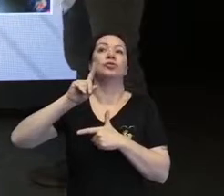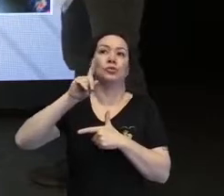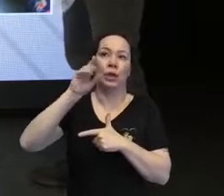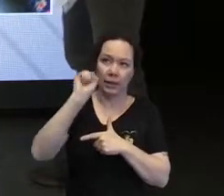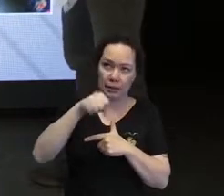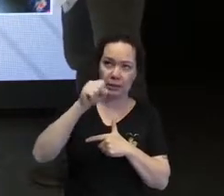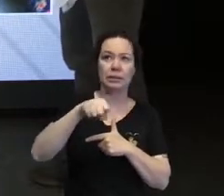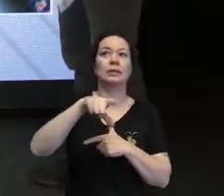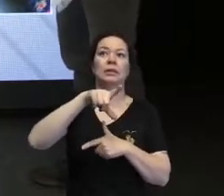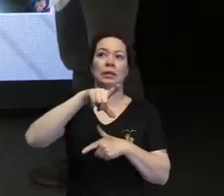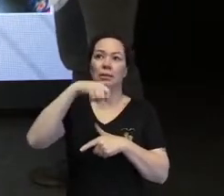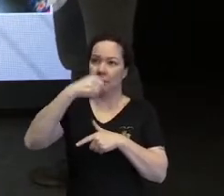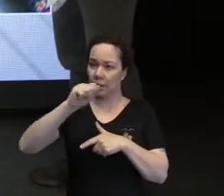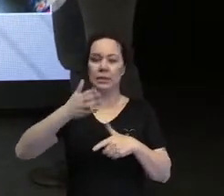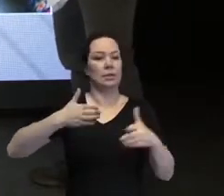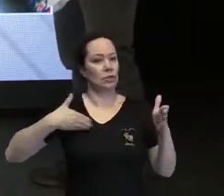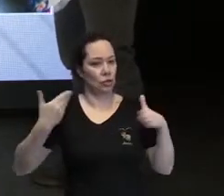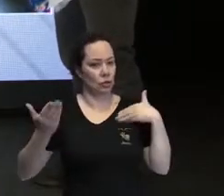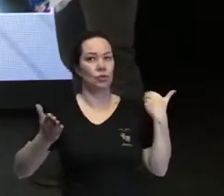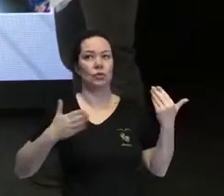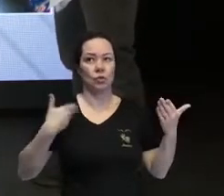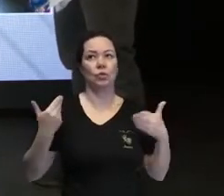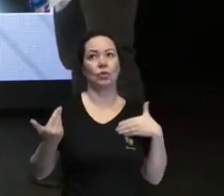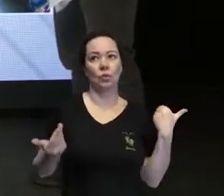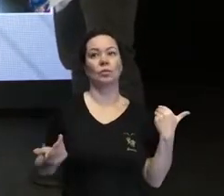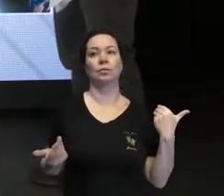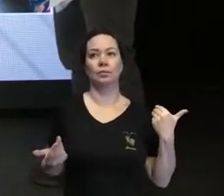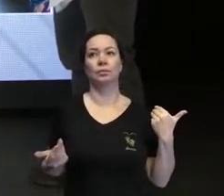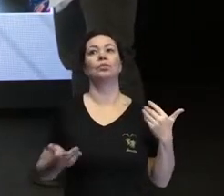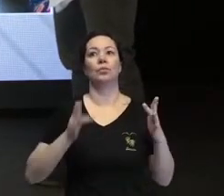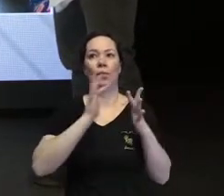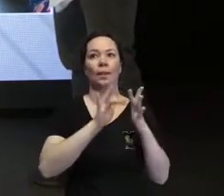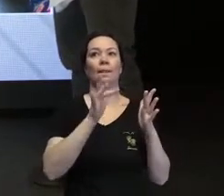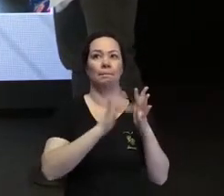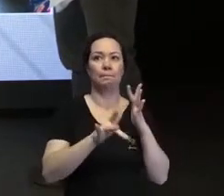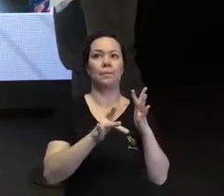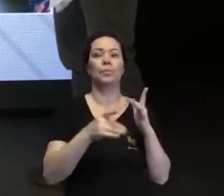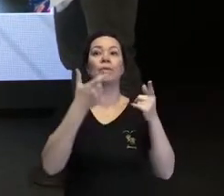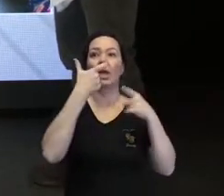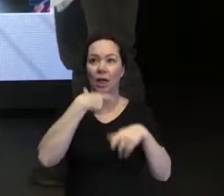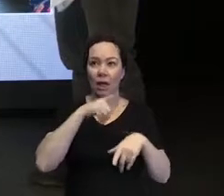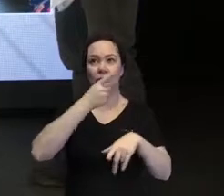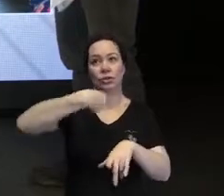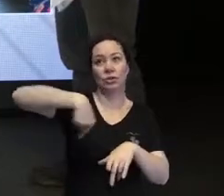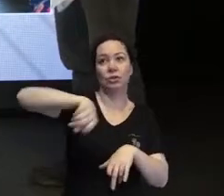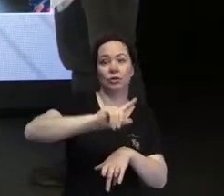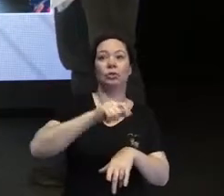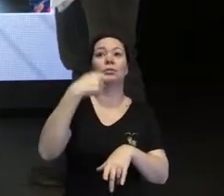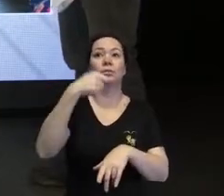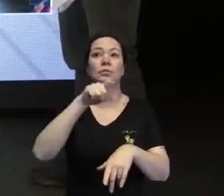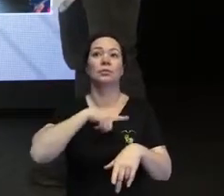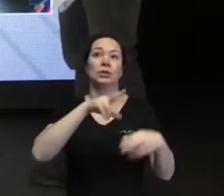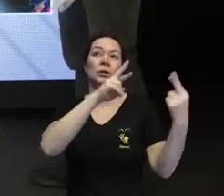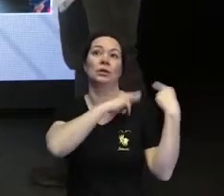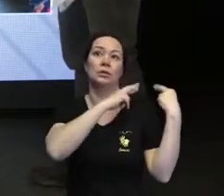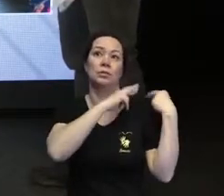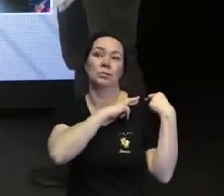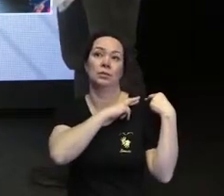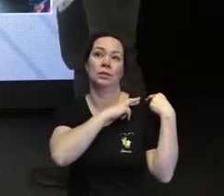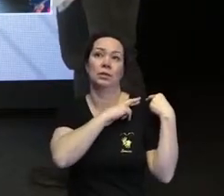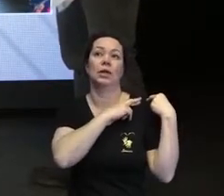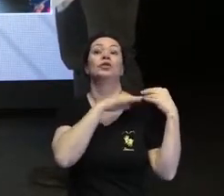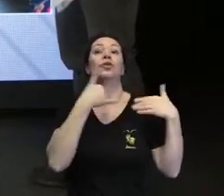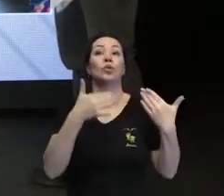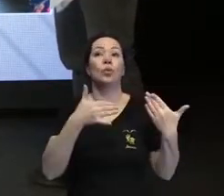tens a responsabilidade de desconstruir esse capacitismo. E acho que quando nós trabalhamos com responsabilidade, nós trabalhamos com movimento. E